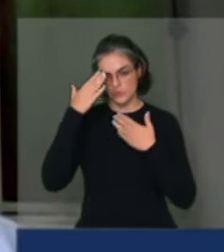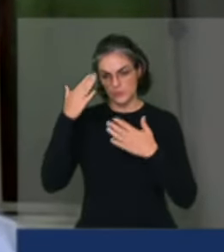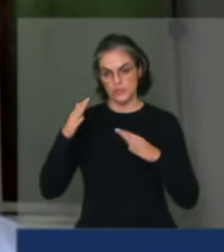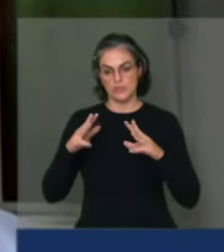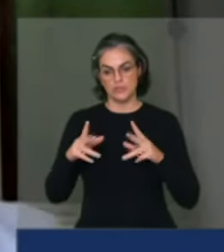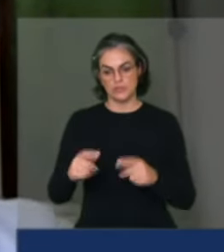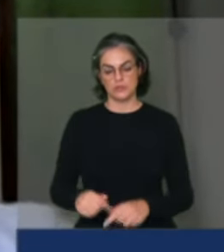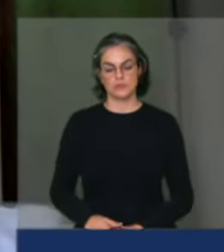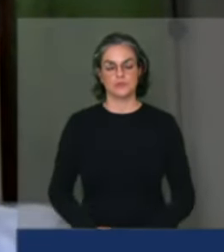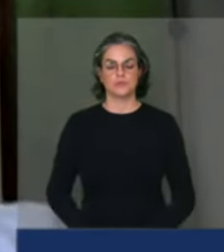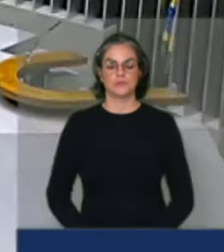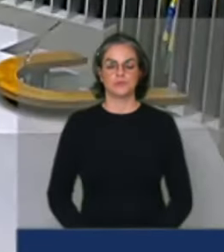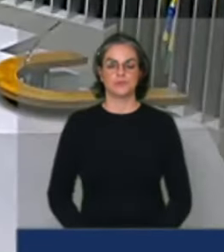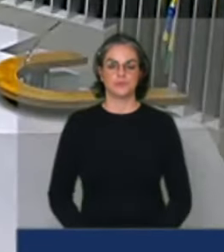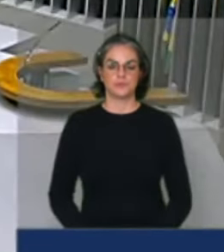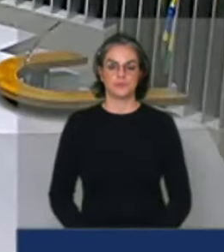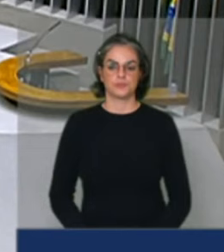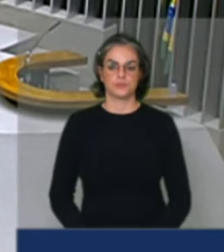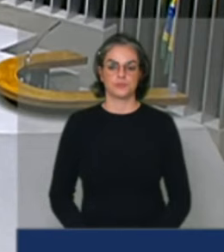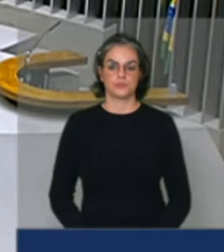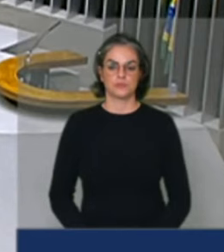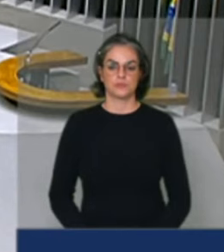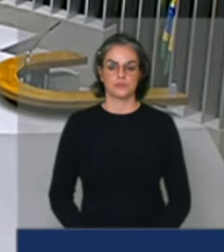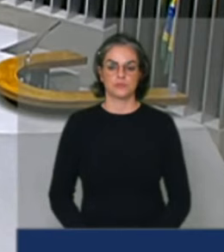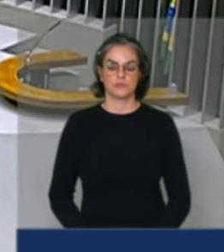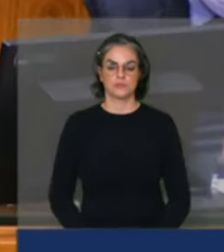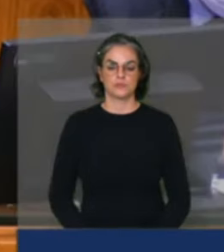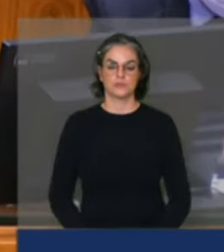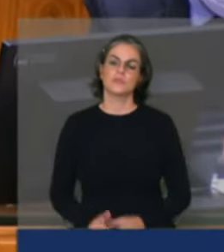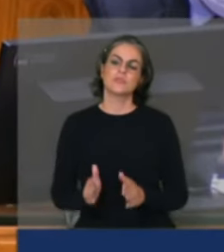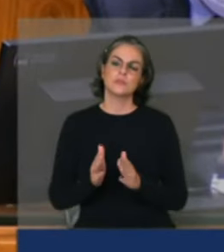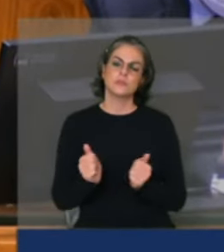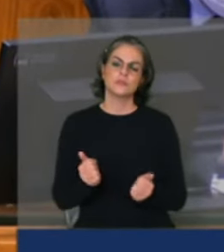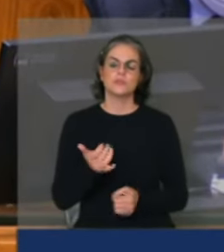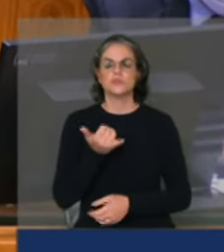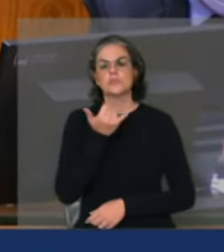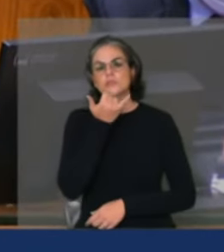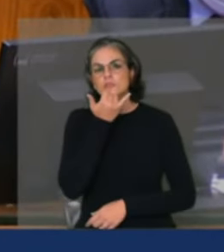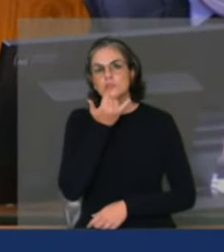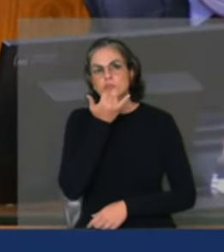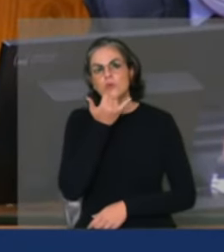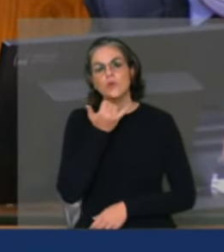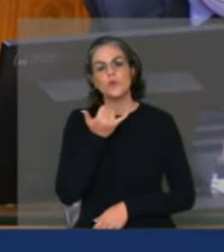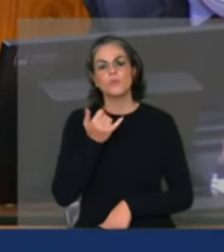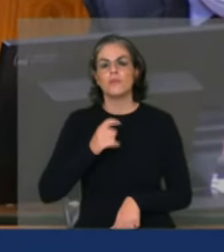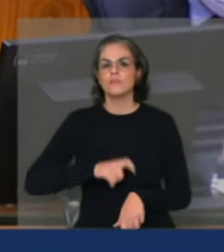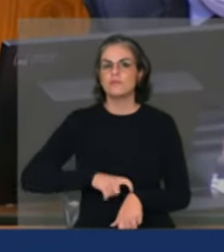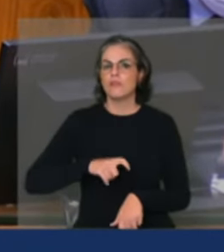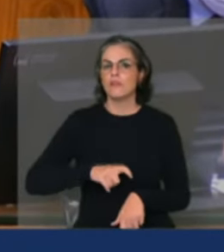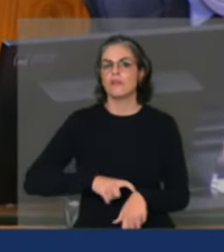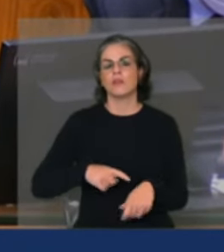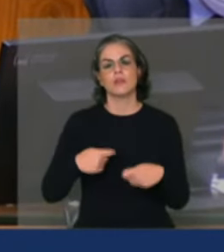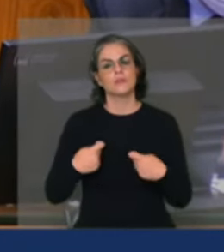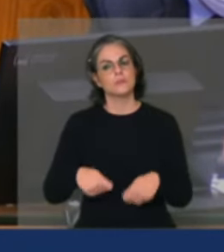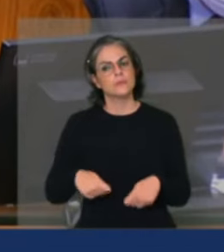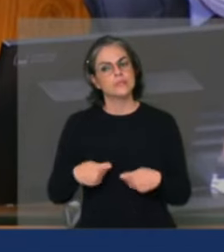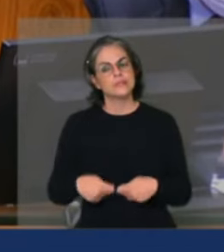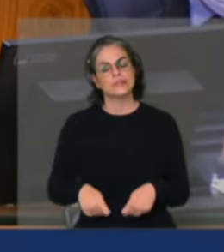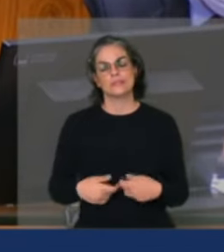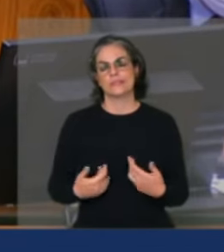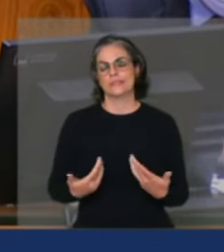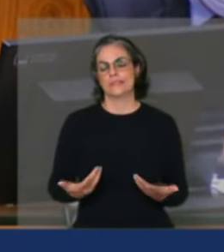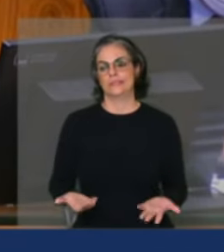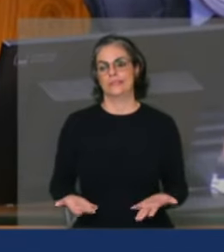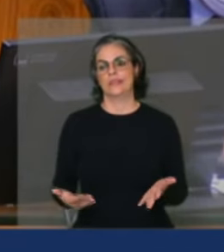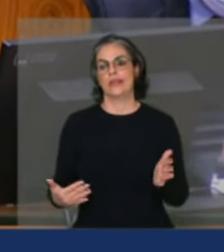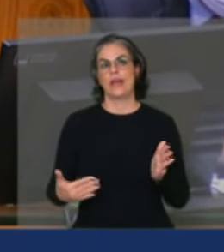Abraço. Obrigado a todos e a todas e peço imensamente desculpa por tentarmos aqui mais rigidez no tempo, porque nós temos até